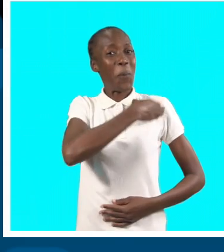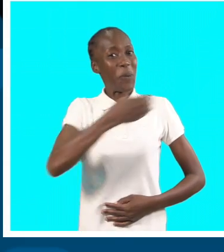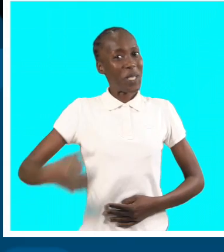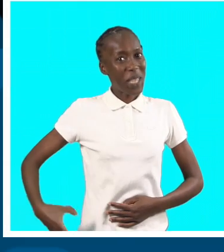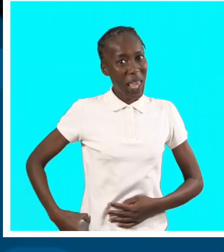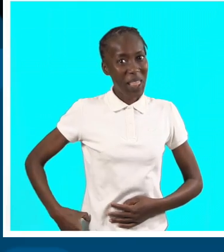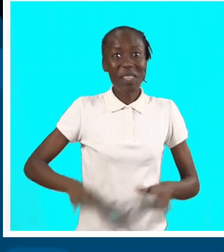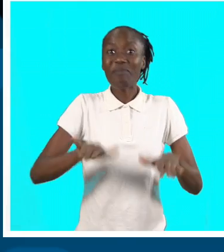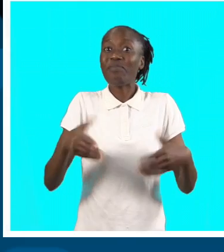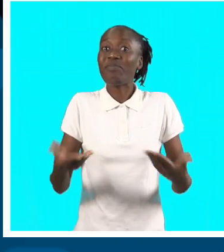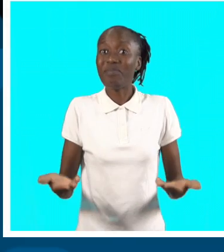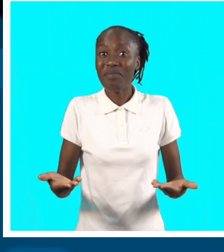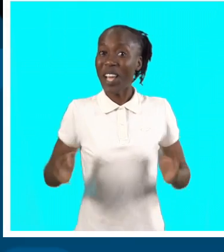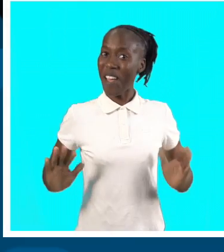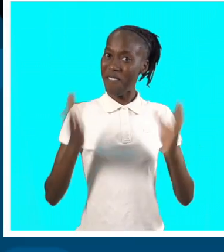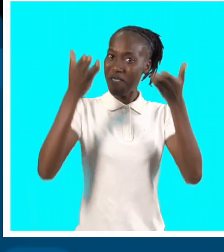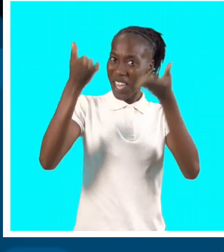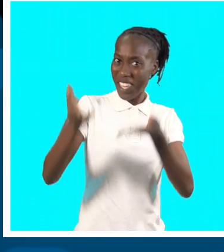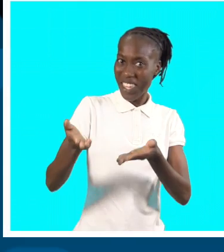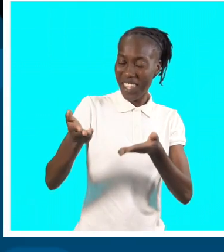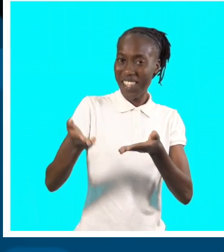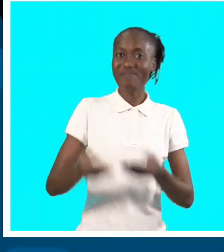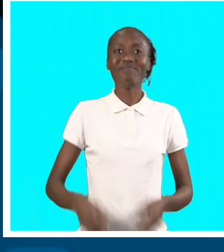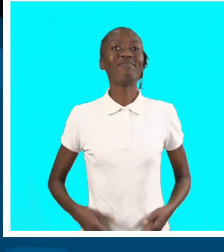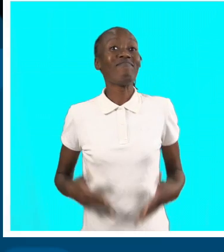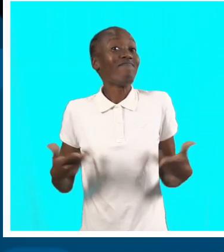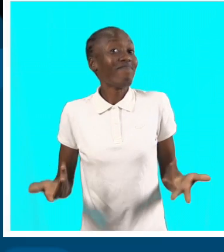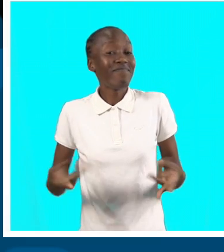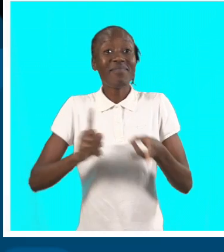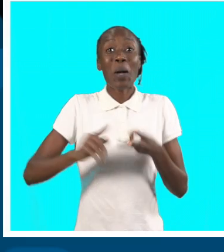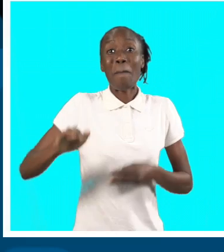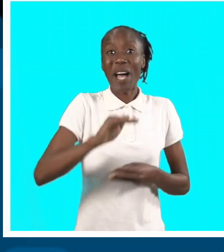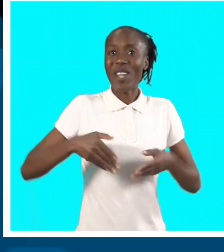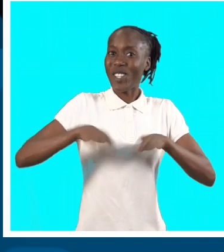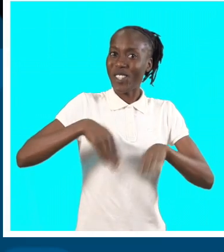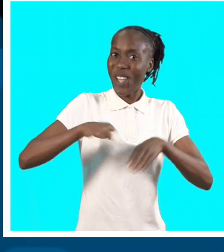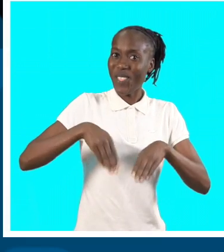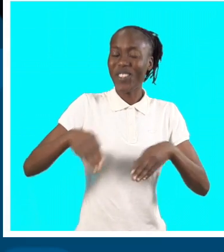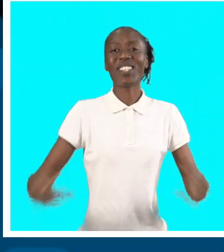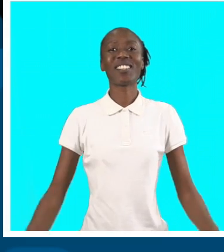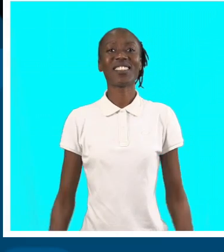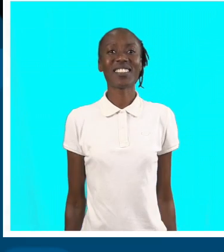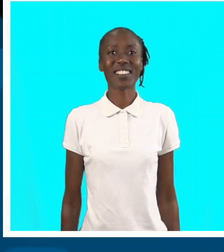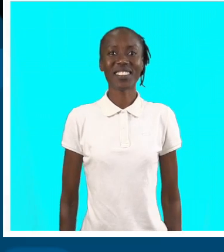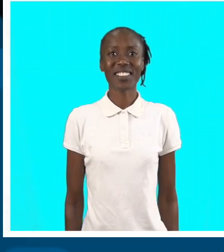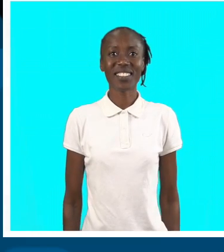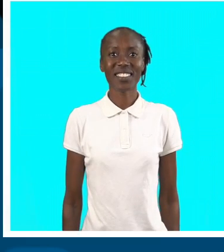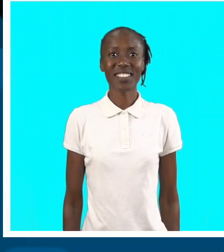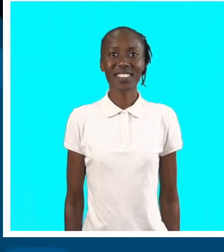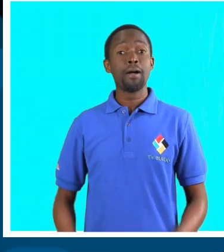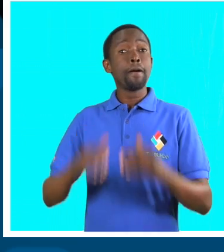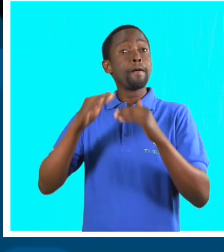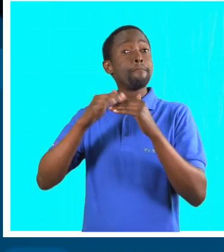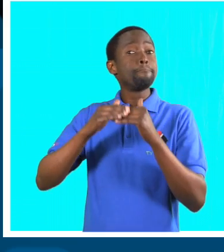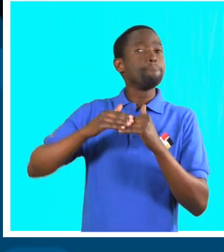presidentes ficavam aqui, é um bairro que o jogador Eusébio ficava